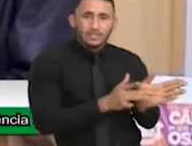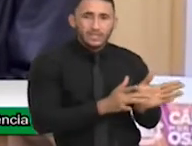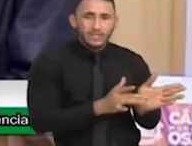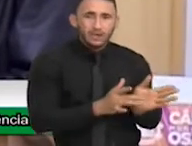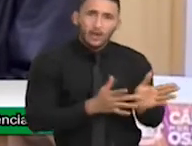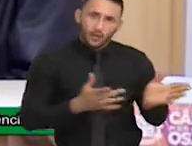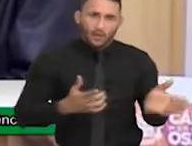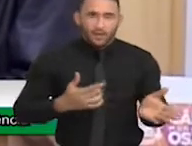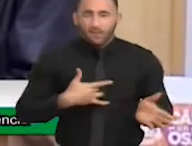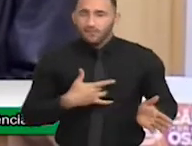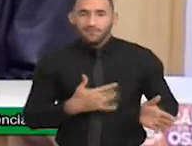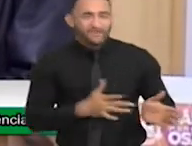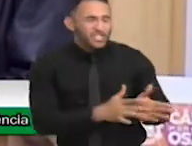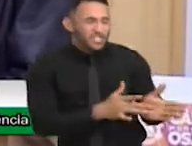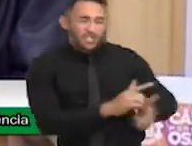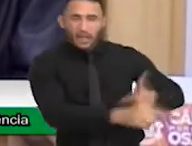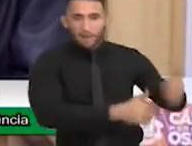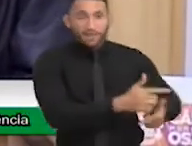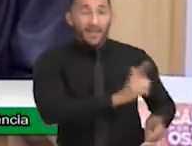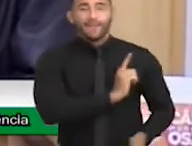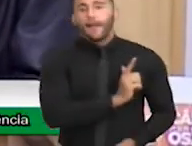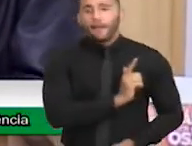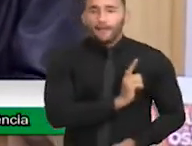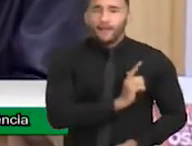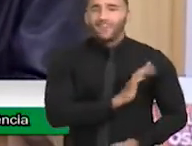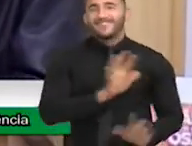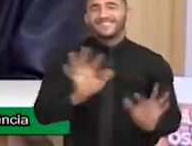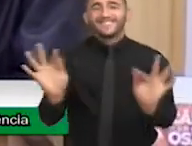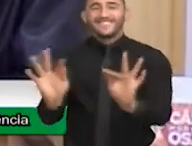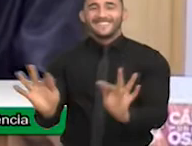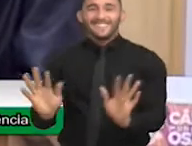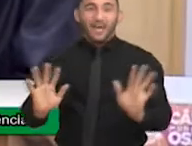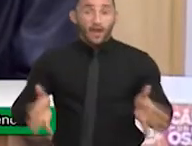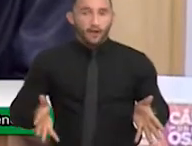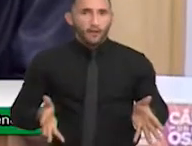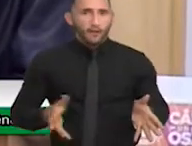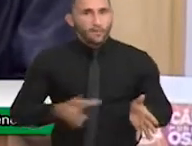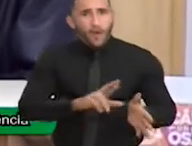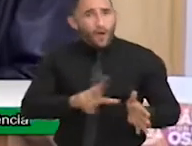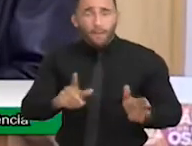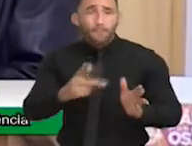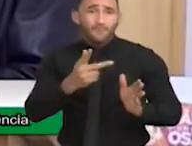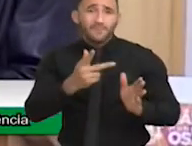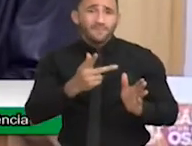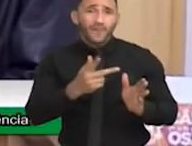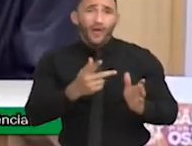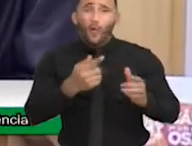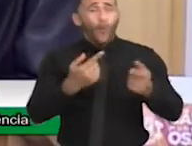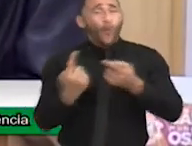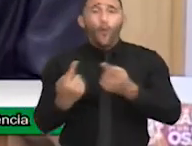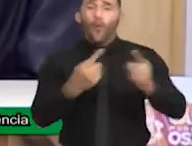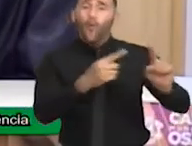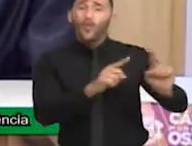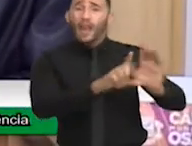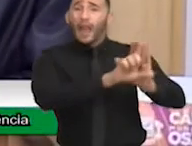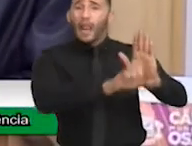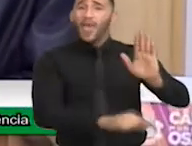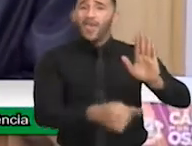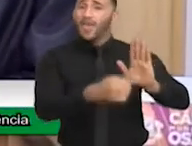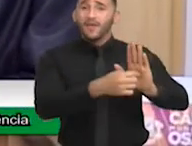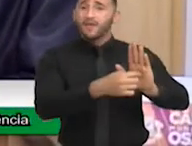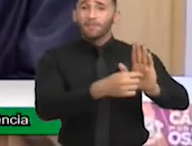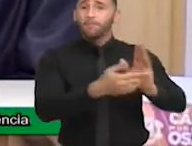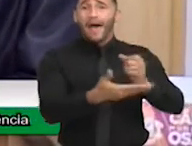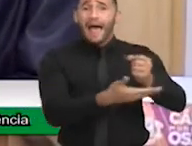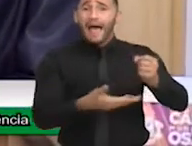eu finjo que trabalho, vocês fingem que são atendidos e todo mundo está feliz, é violar direitos humanos da pessoa com deficiência, é violar esses direitos que